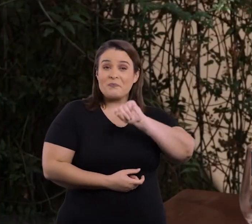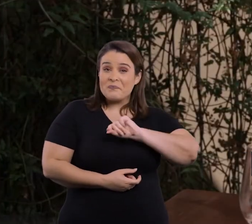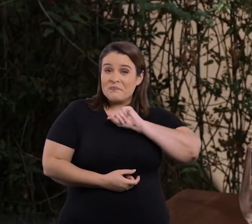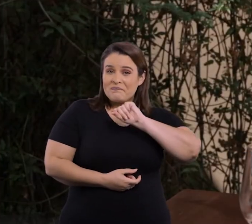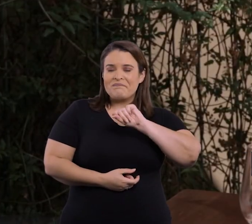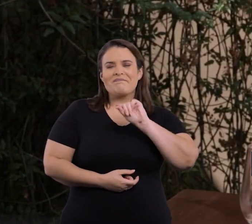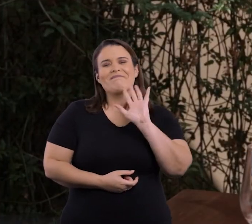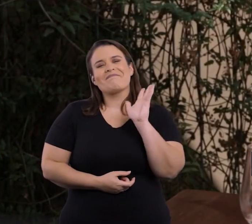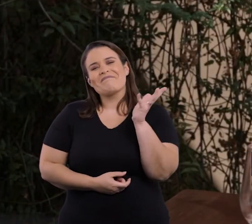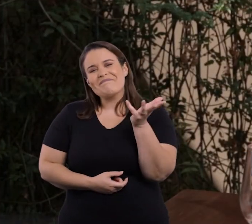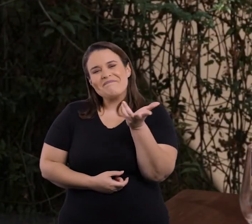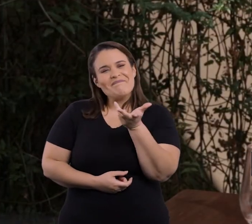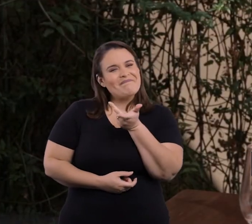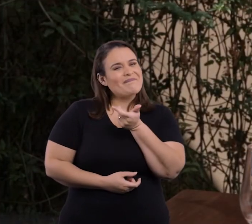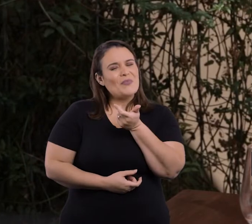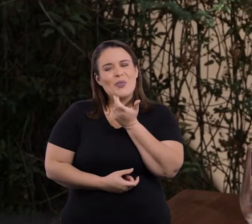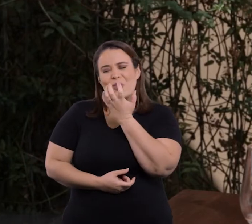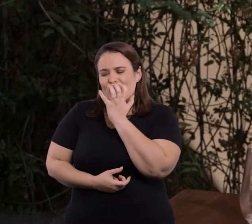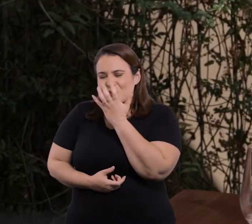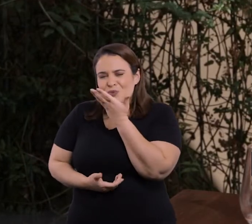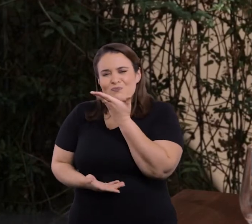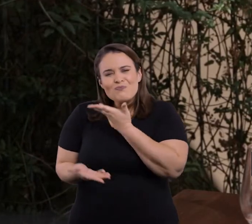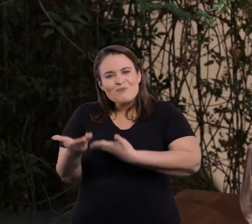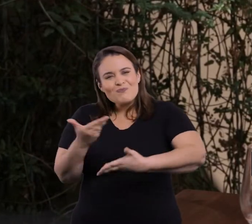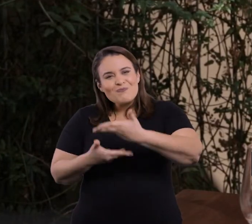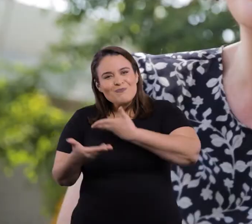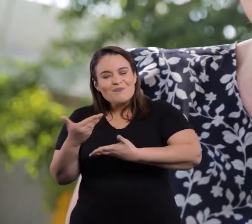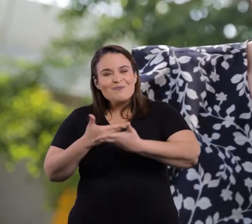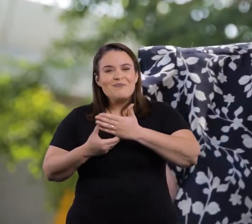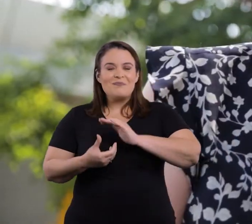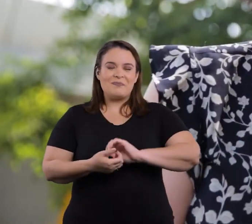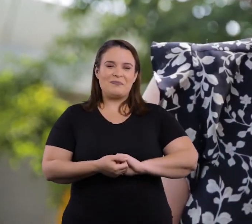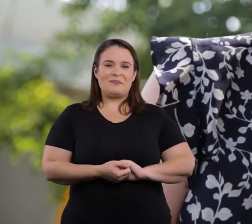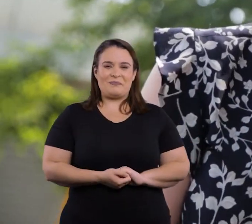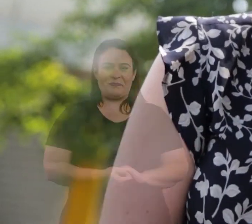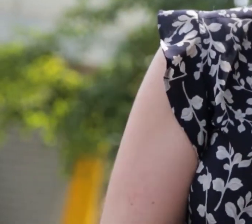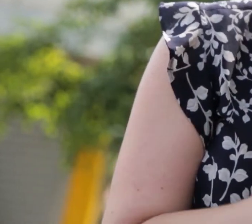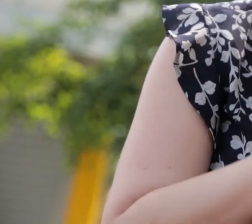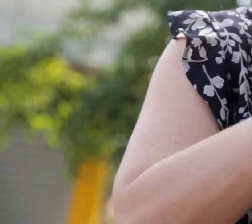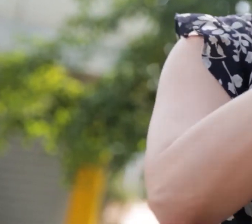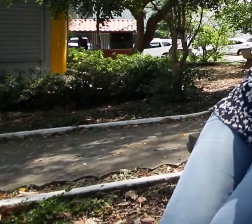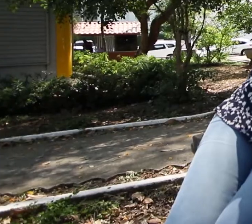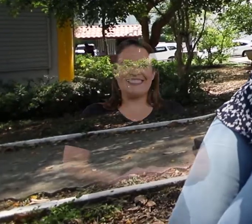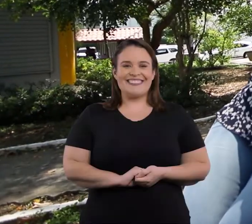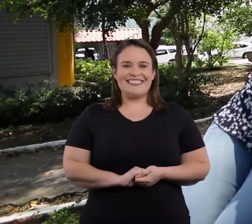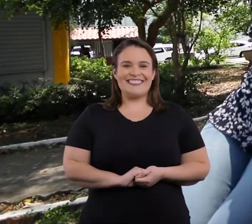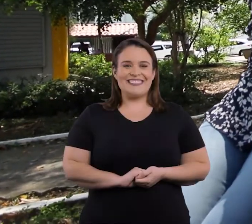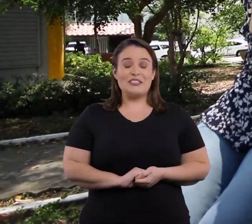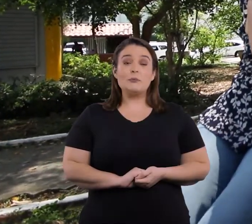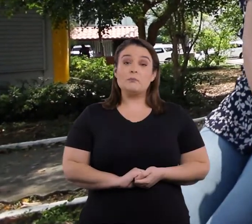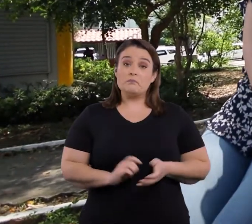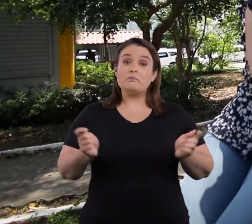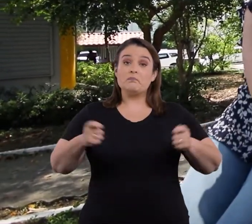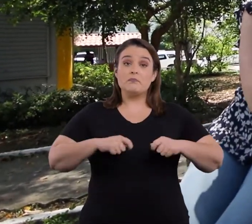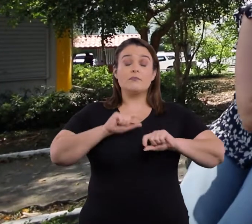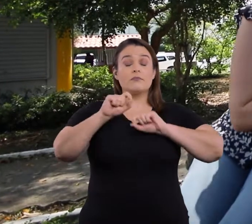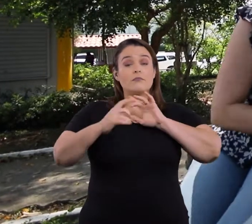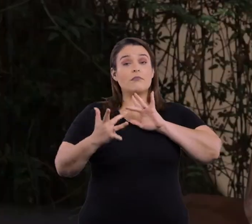aspecto maravilhoso que é a convivência com eles. Thais e Sofia em um banco de praça. Isso